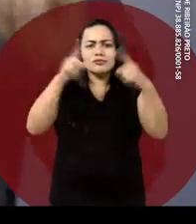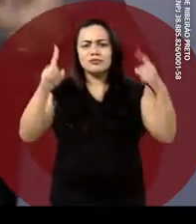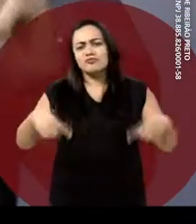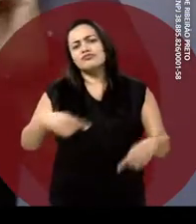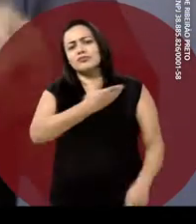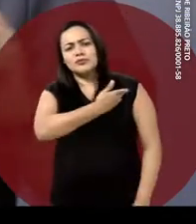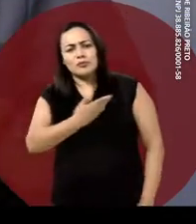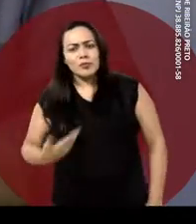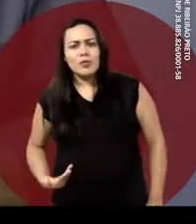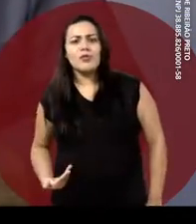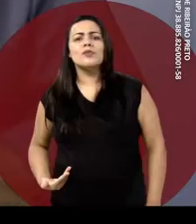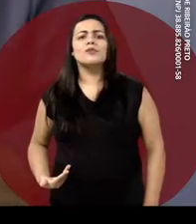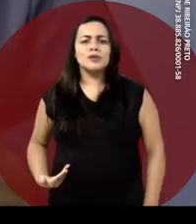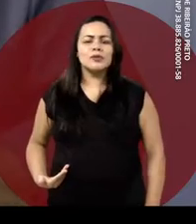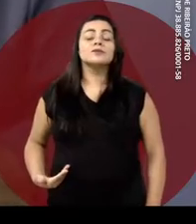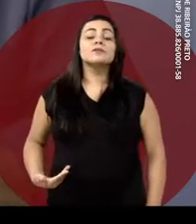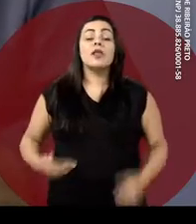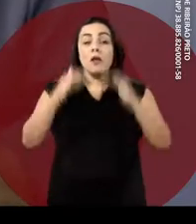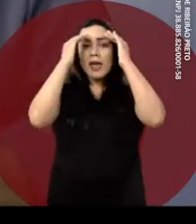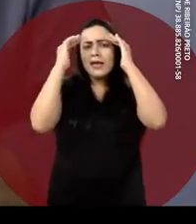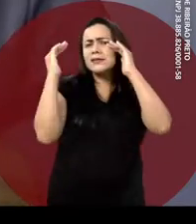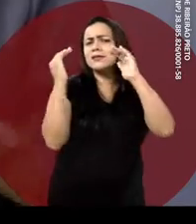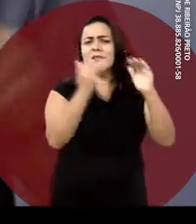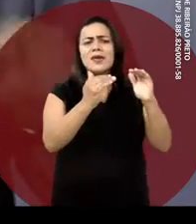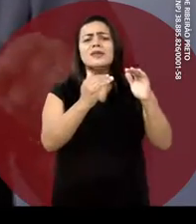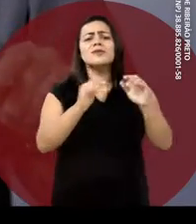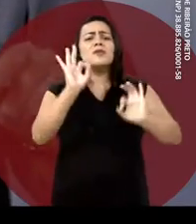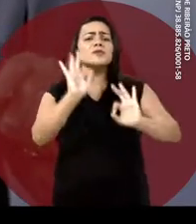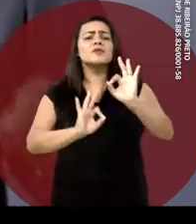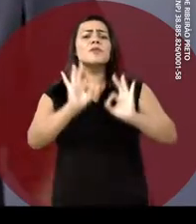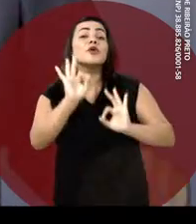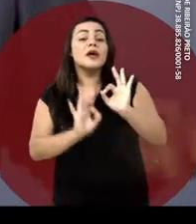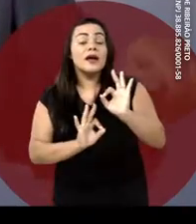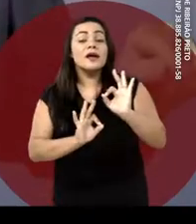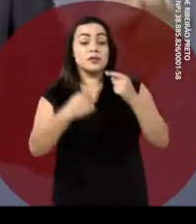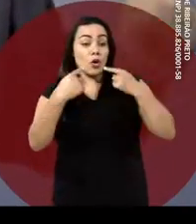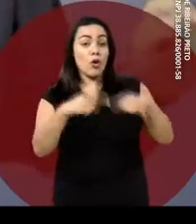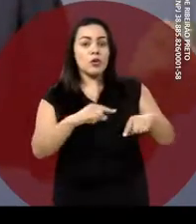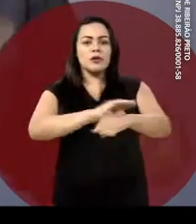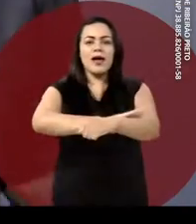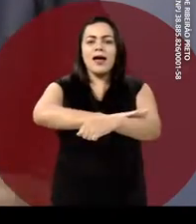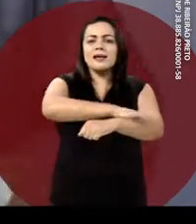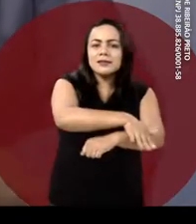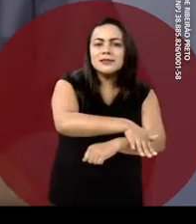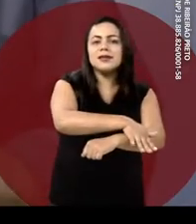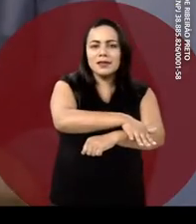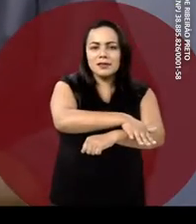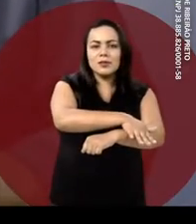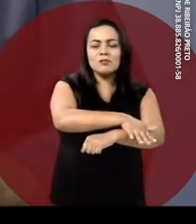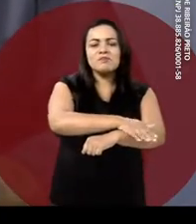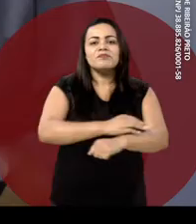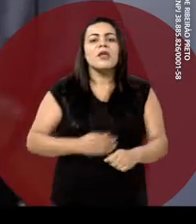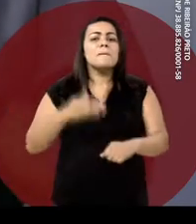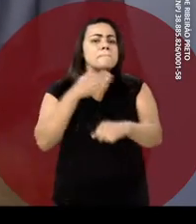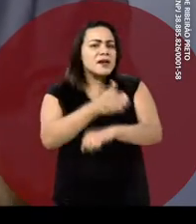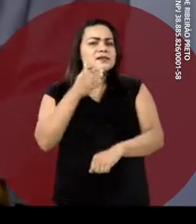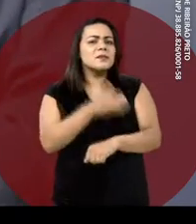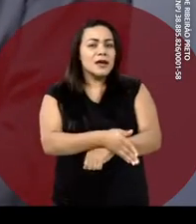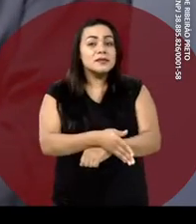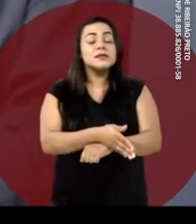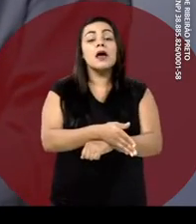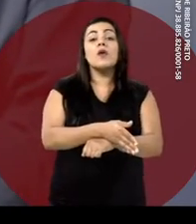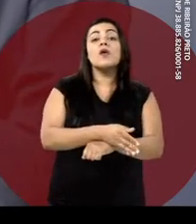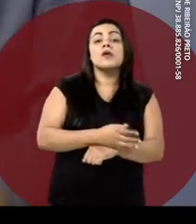públicos. Vamos até considerar o respeito a esses programas antirracistas um requisito para a participação de empresas